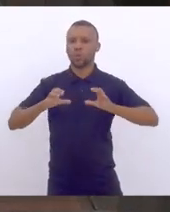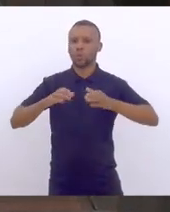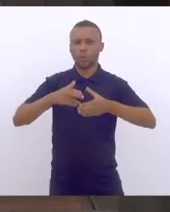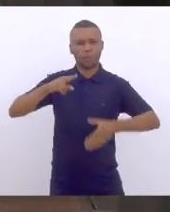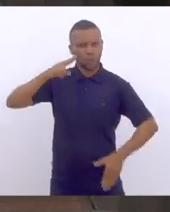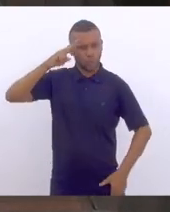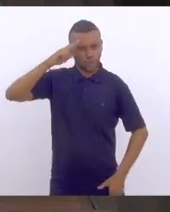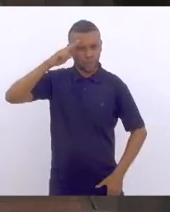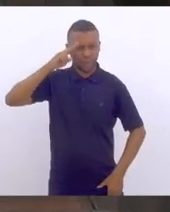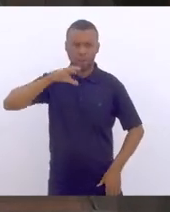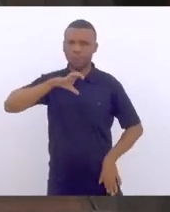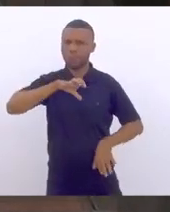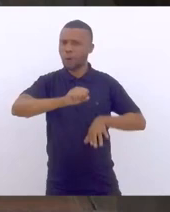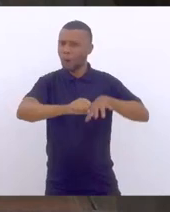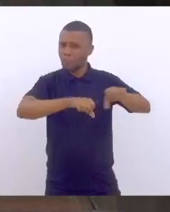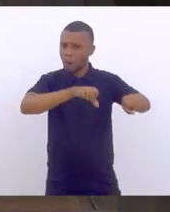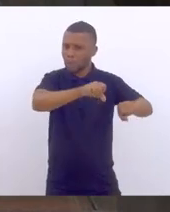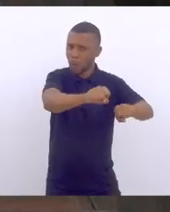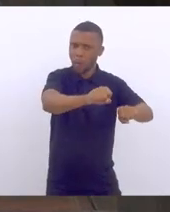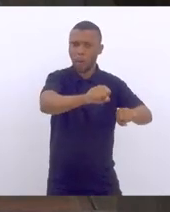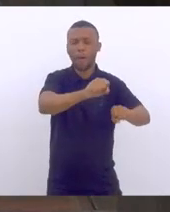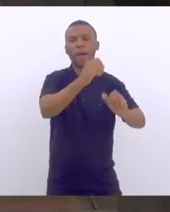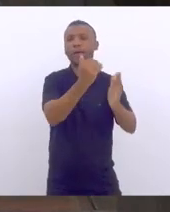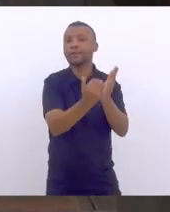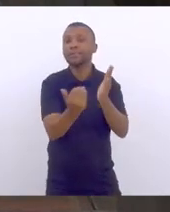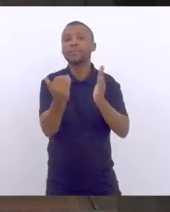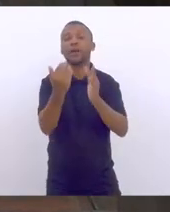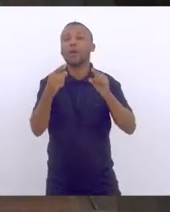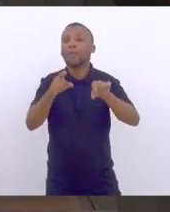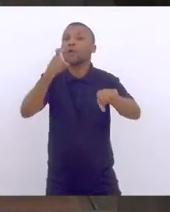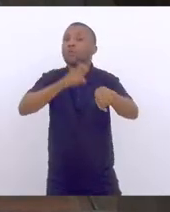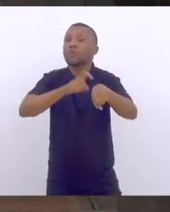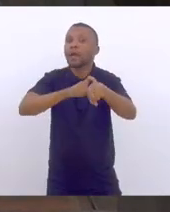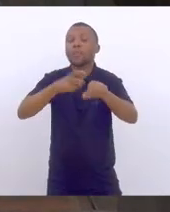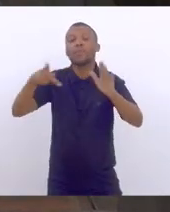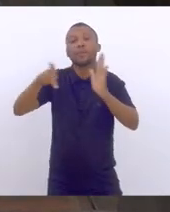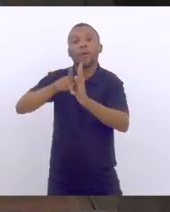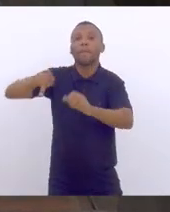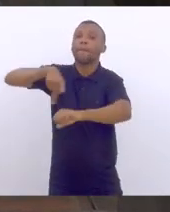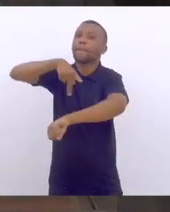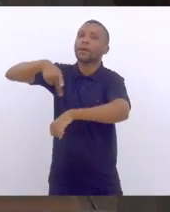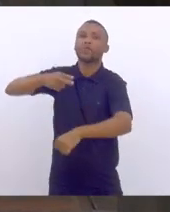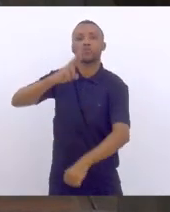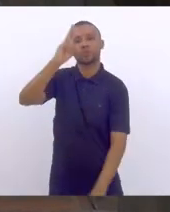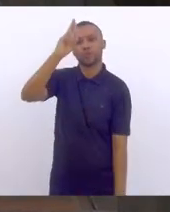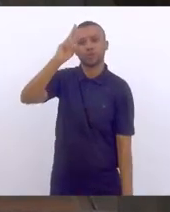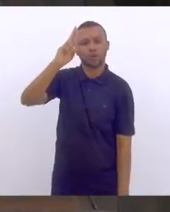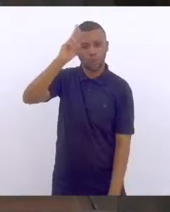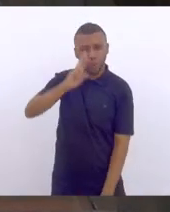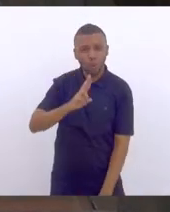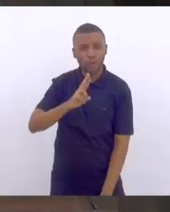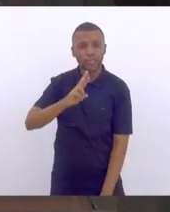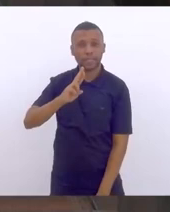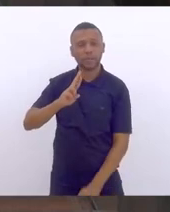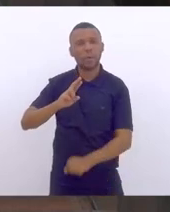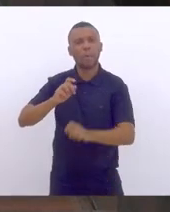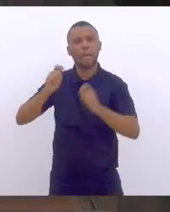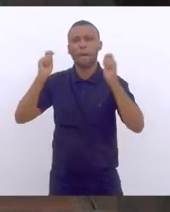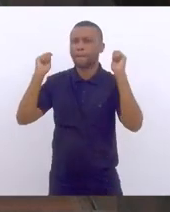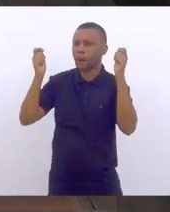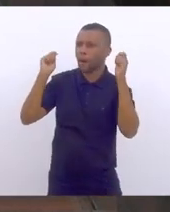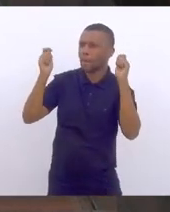E, ao mesmo tempo, na própria Rússia, muitos são os protestos internos.